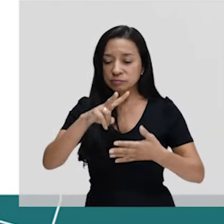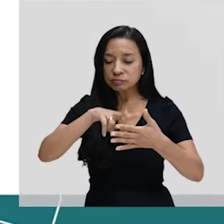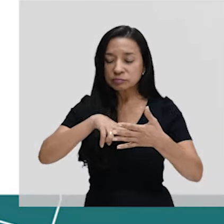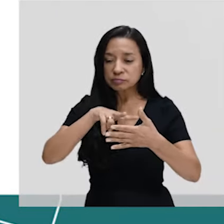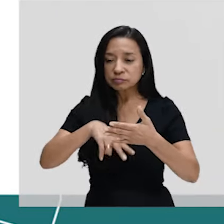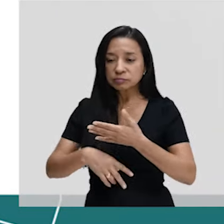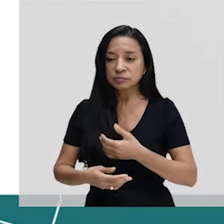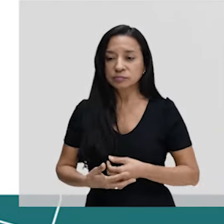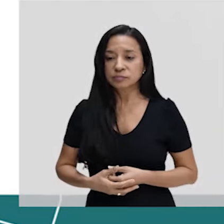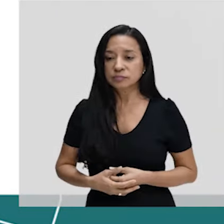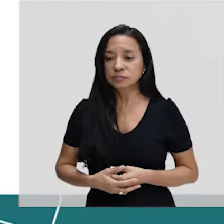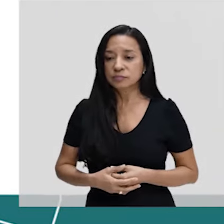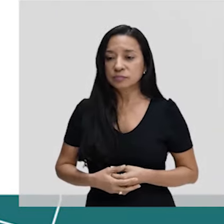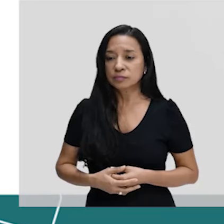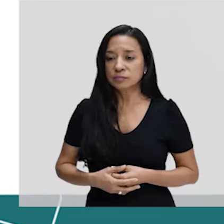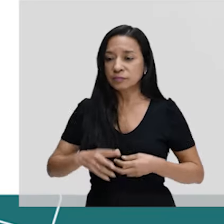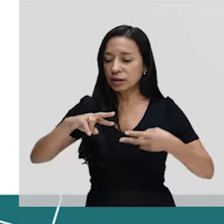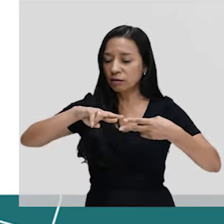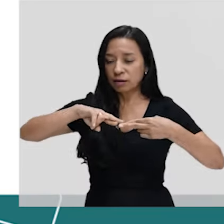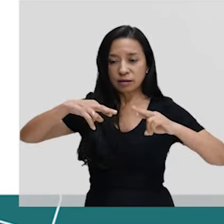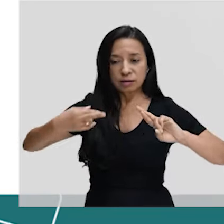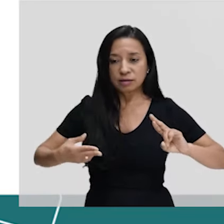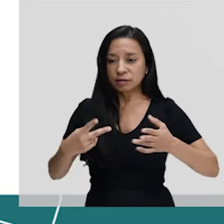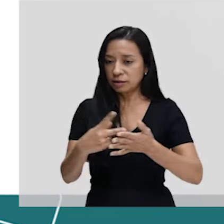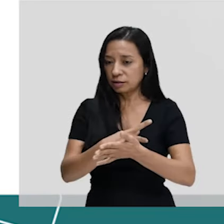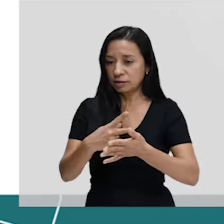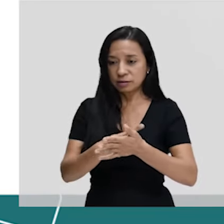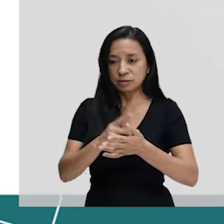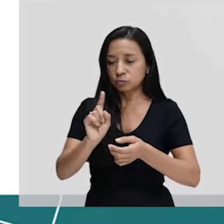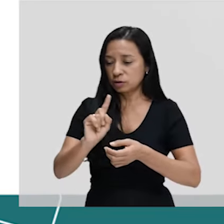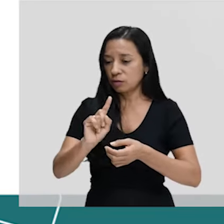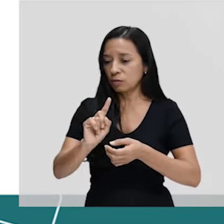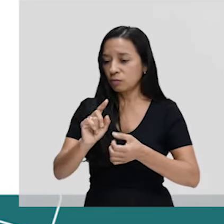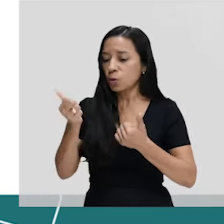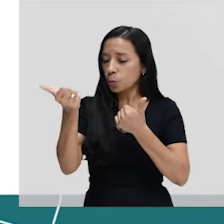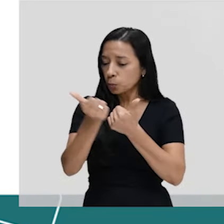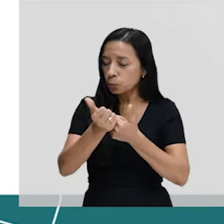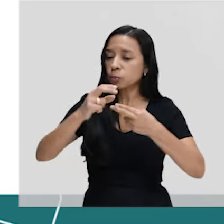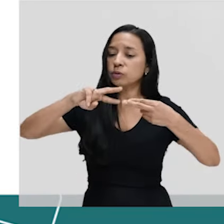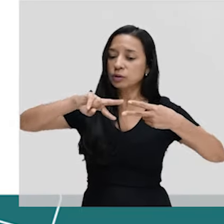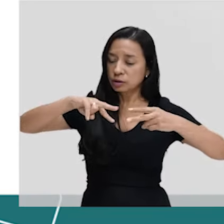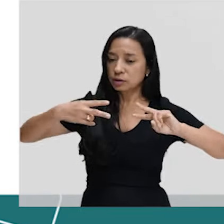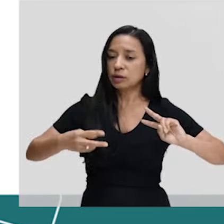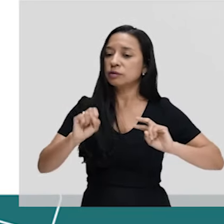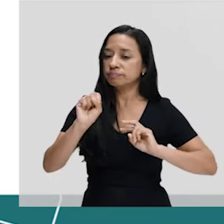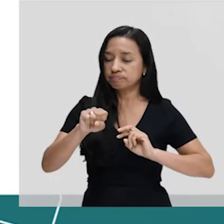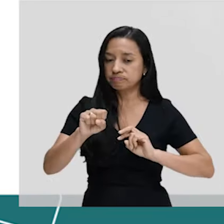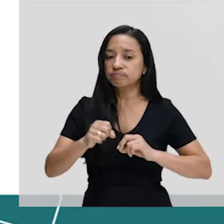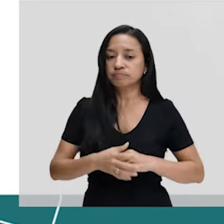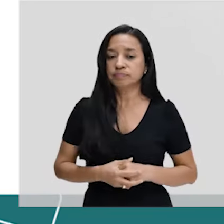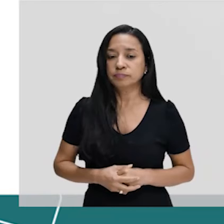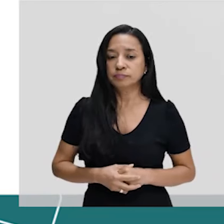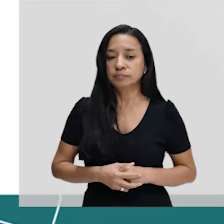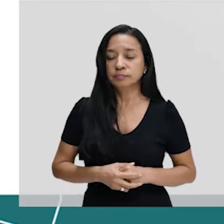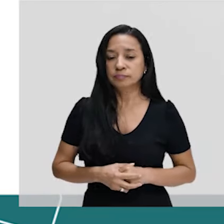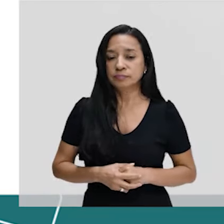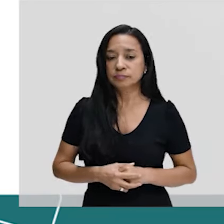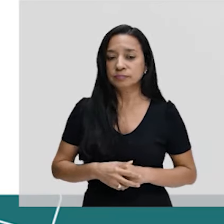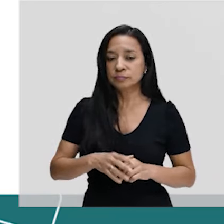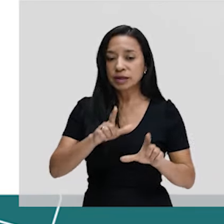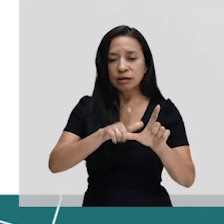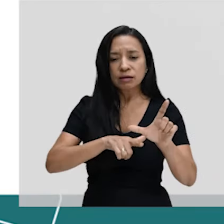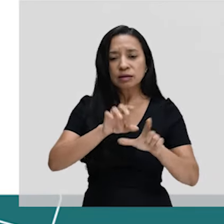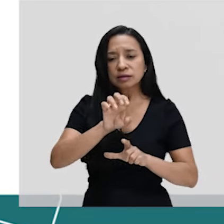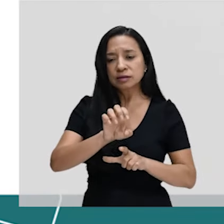essencialmente por RNA. Está errado aqui. RNA, não. DNA. E a letra E, ele fala, os cromossomos produzidos a partir do